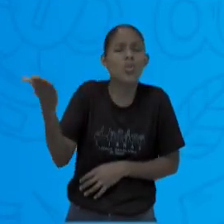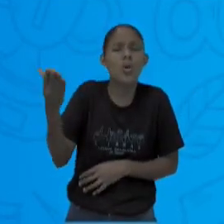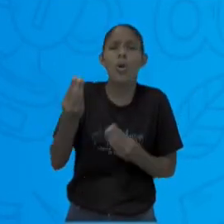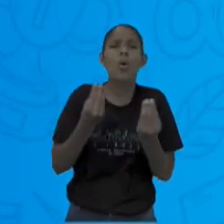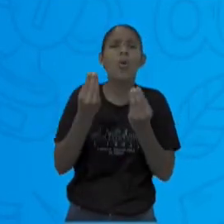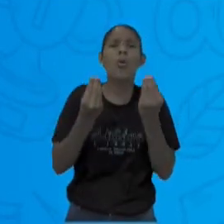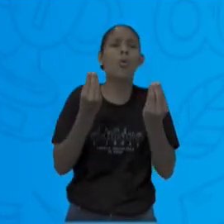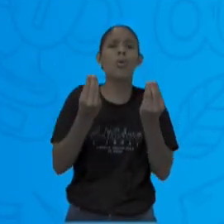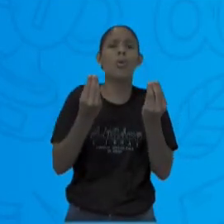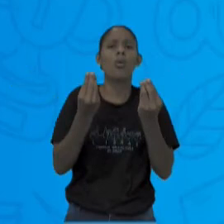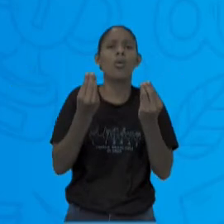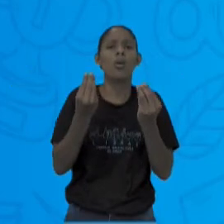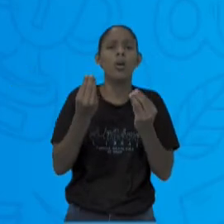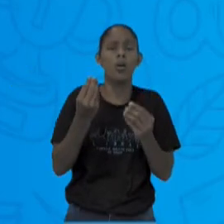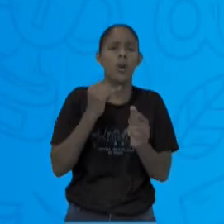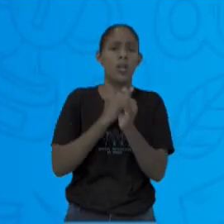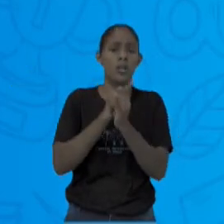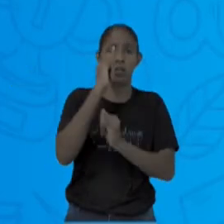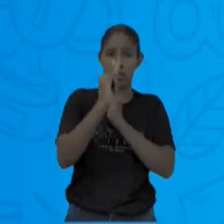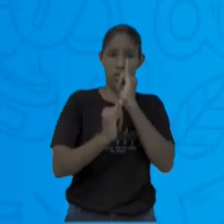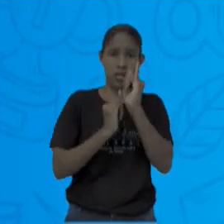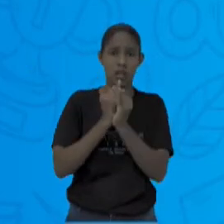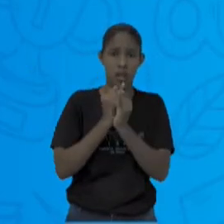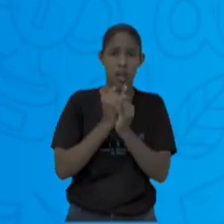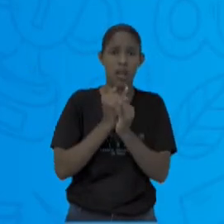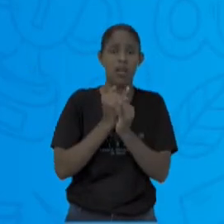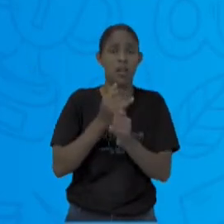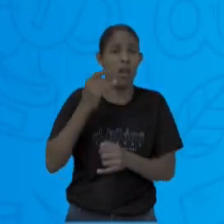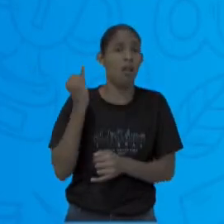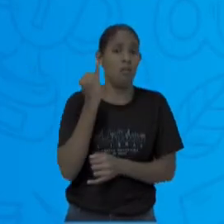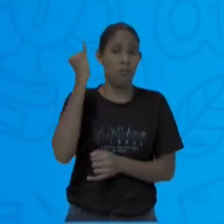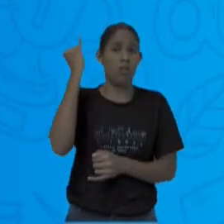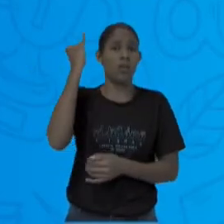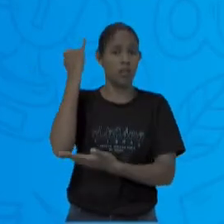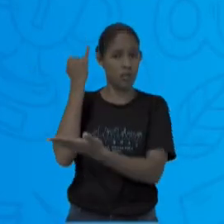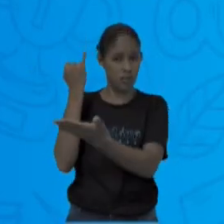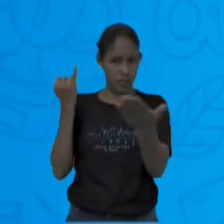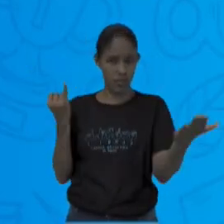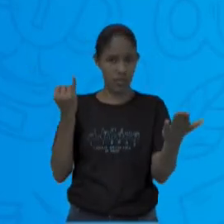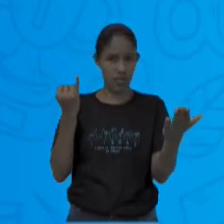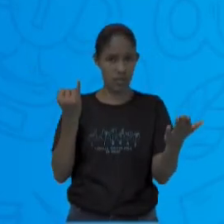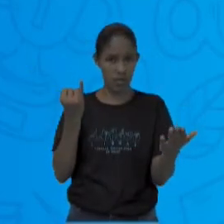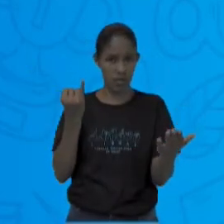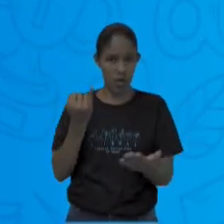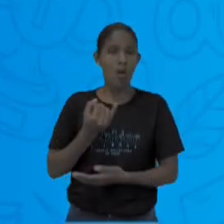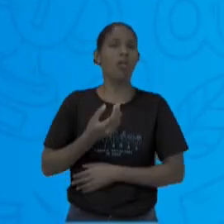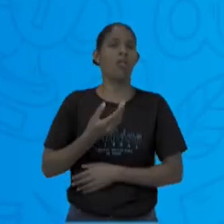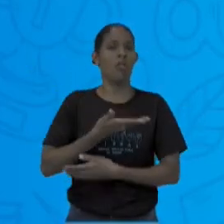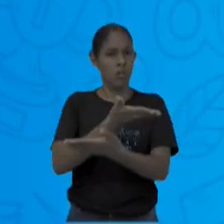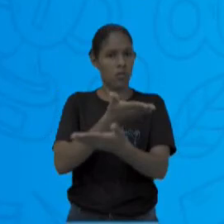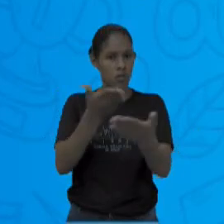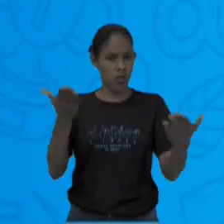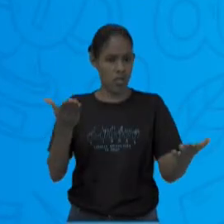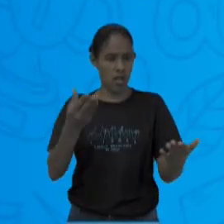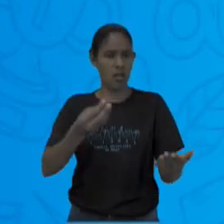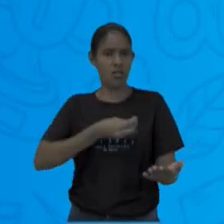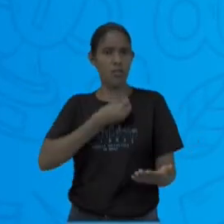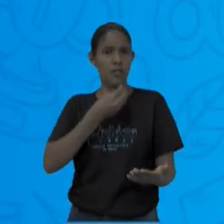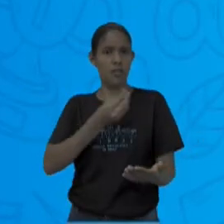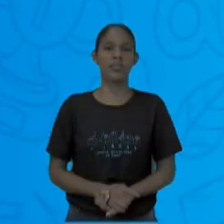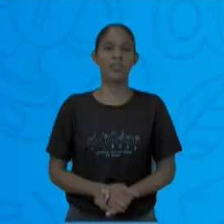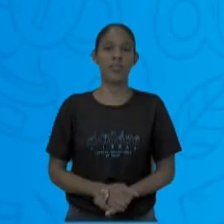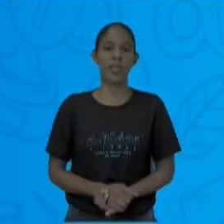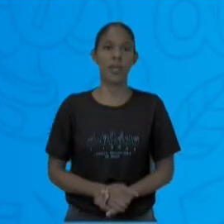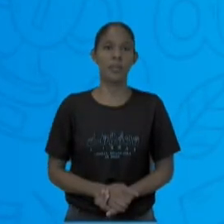importante essa internet para você hoje? Você viveria sem essa internet? Vocês vão registrar isso no seu